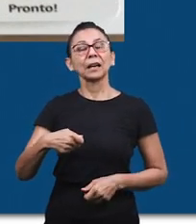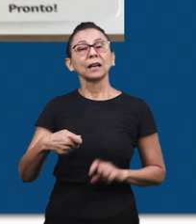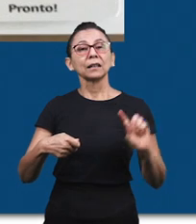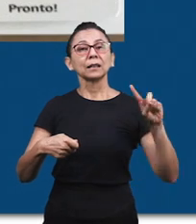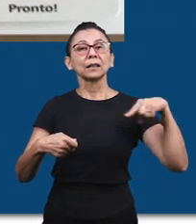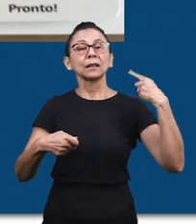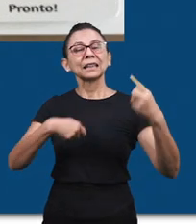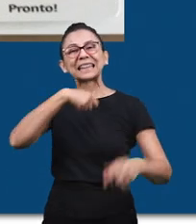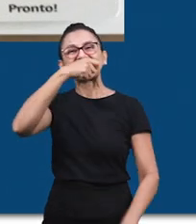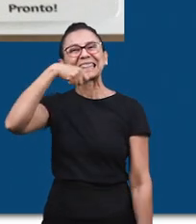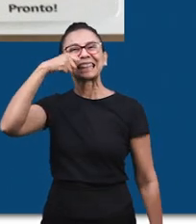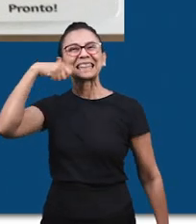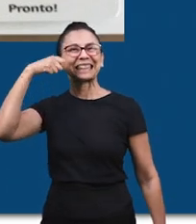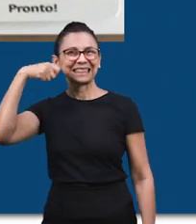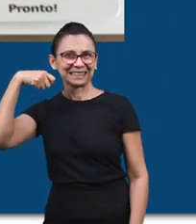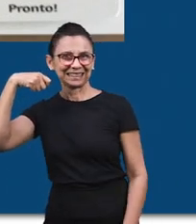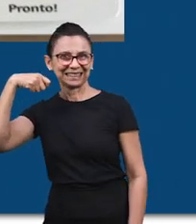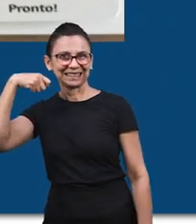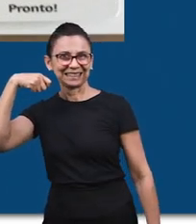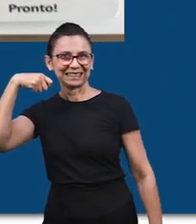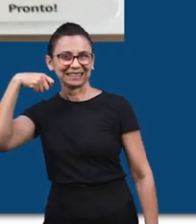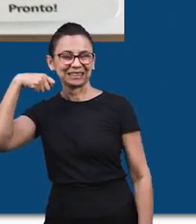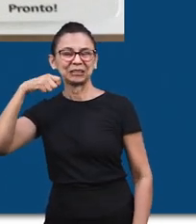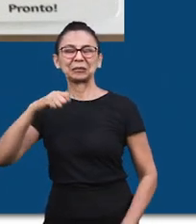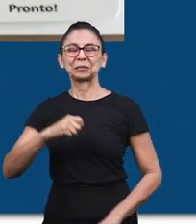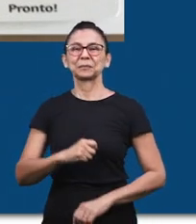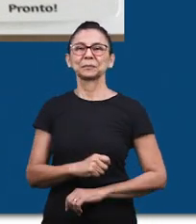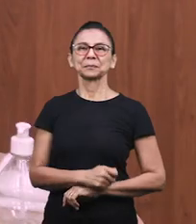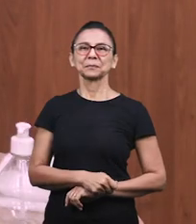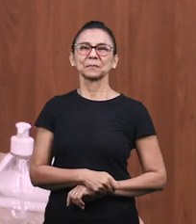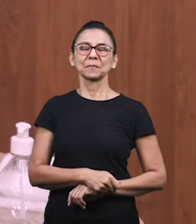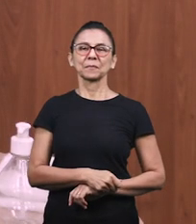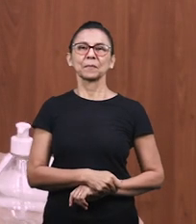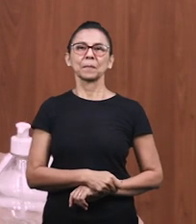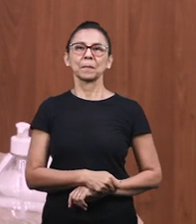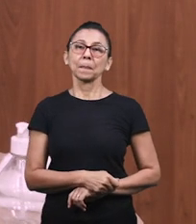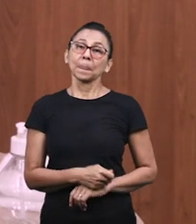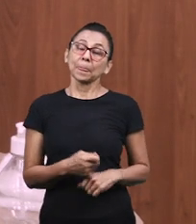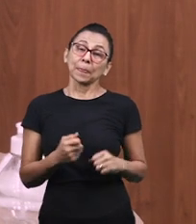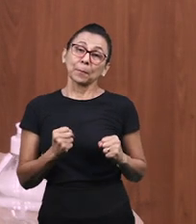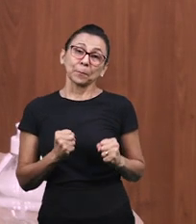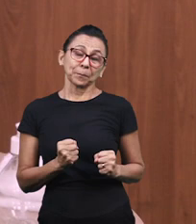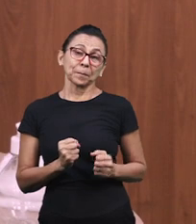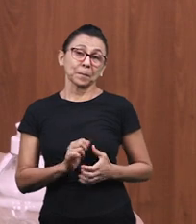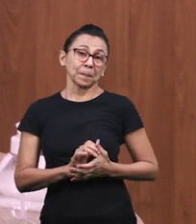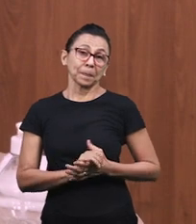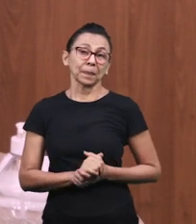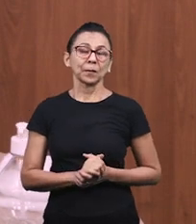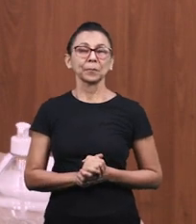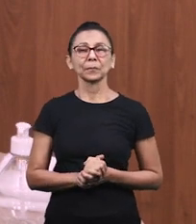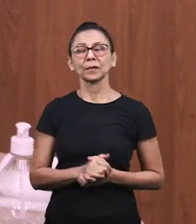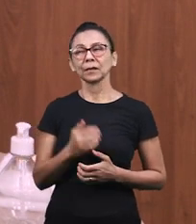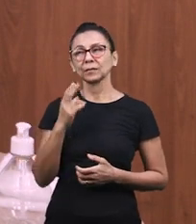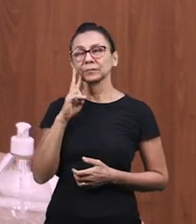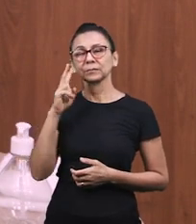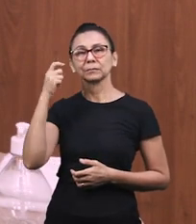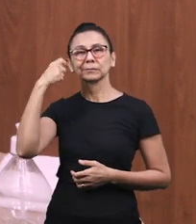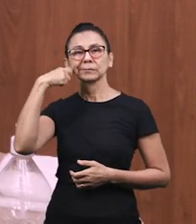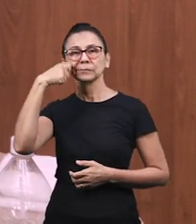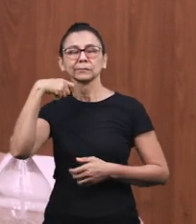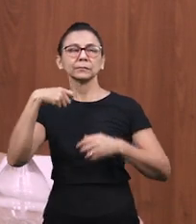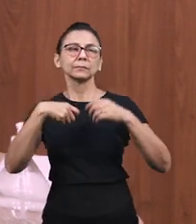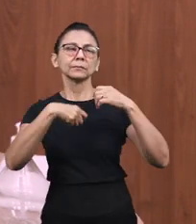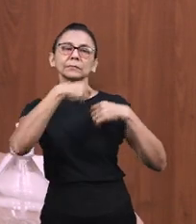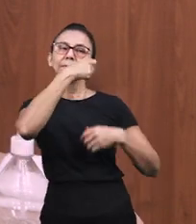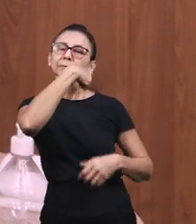Depois, então, ela vai escovar os dentes. E aí, nós podemos escovar o dente de um lado, do